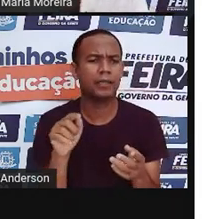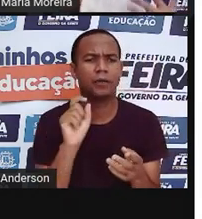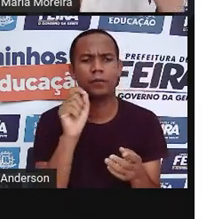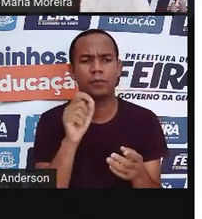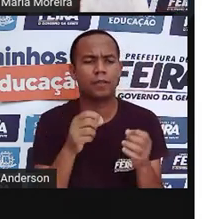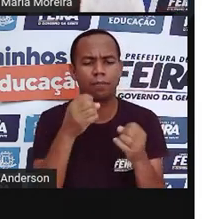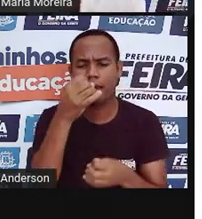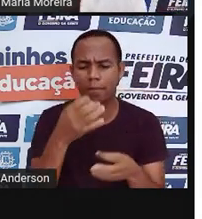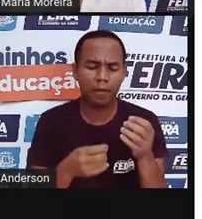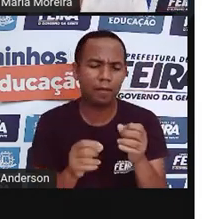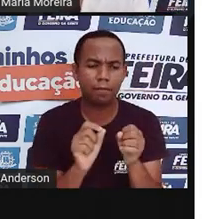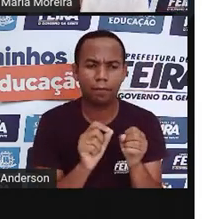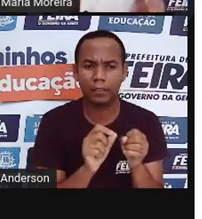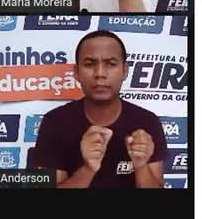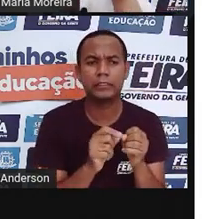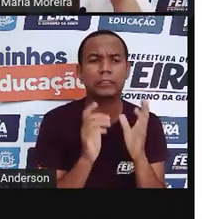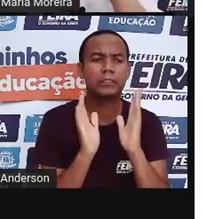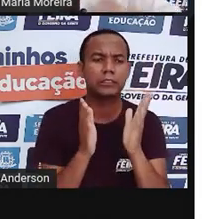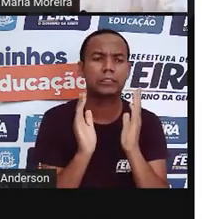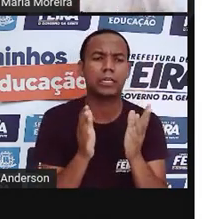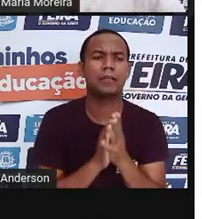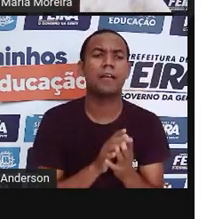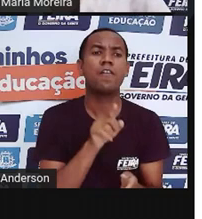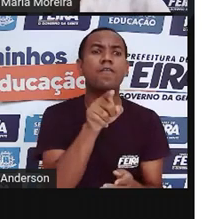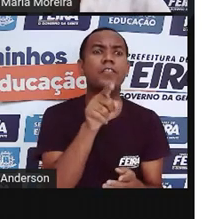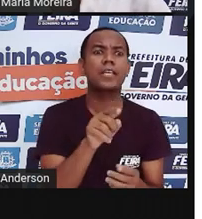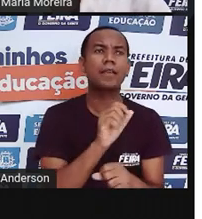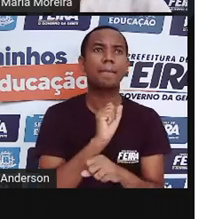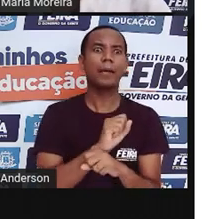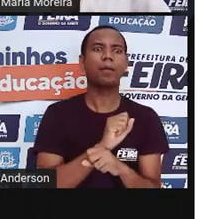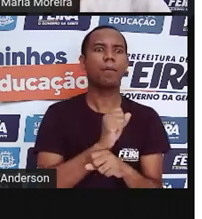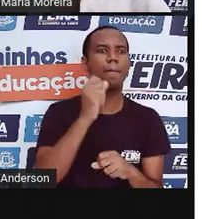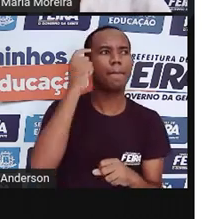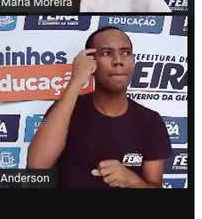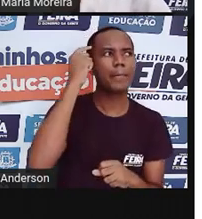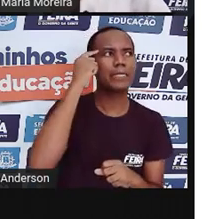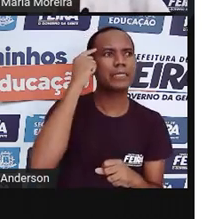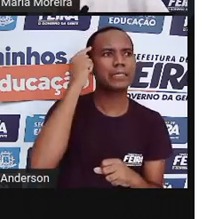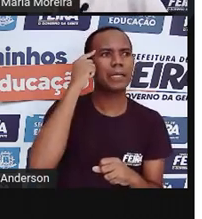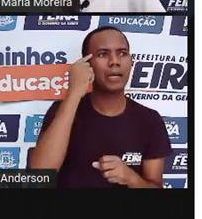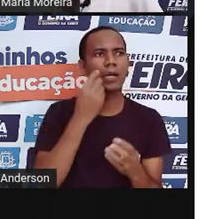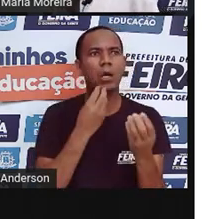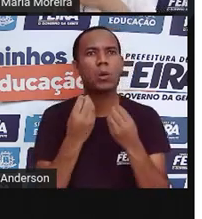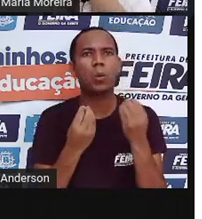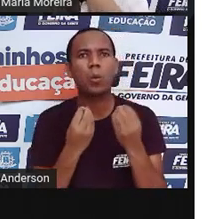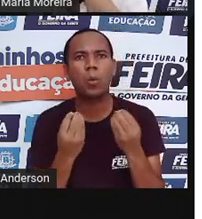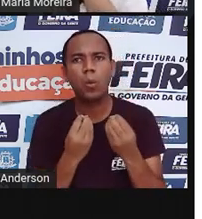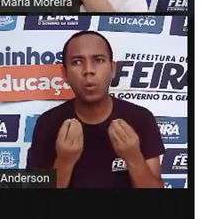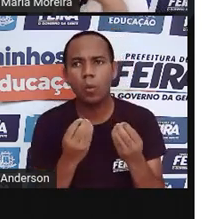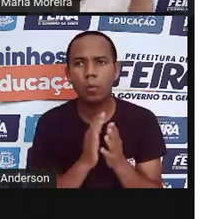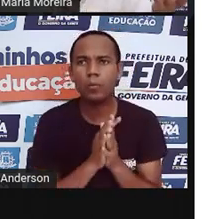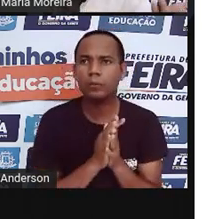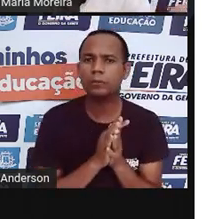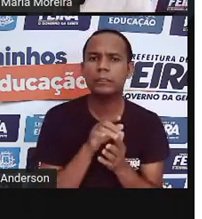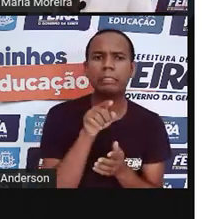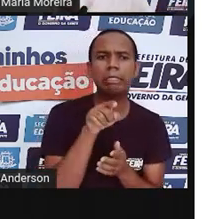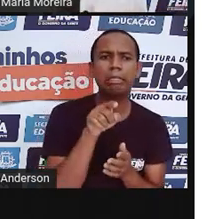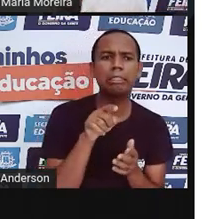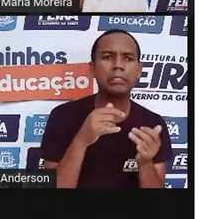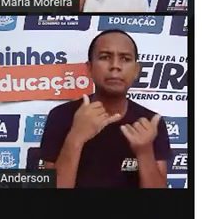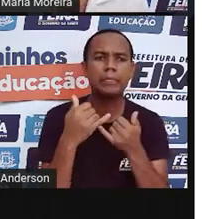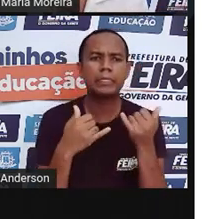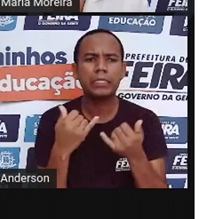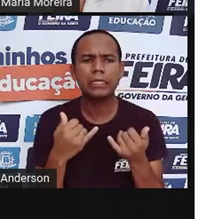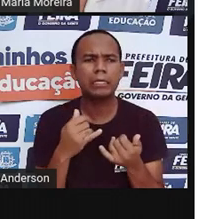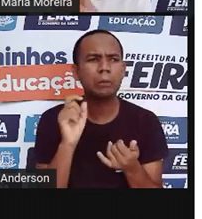vamos produzir mais e mais. Mas você já parou pra pensar, né? Sobre... Será que esse brinquedo é feito